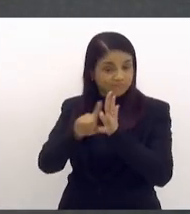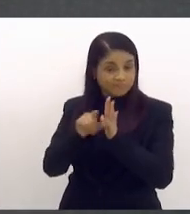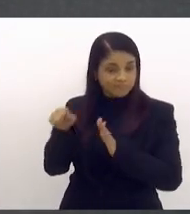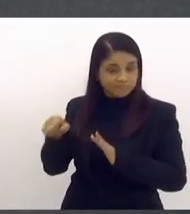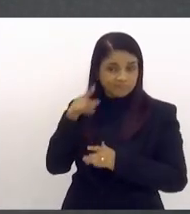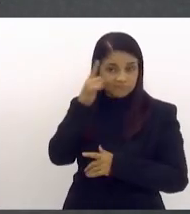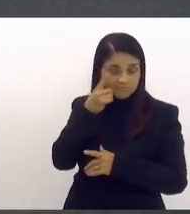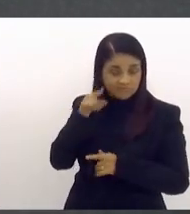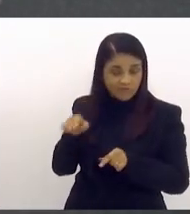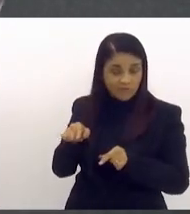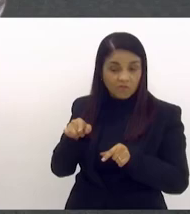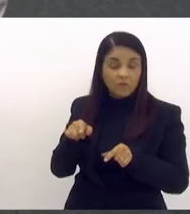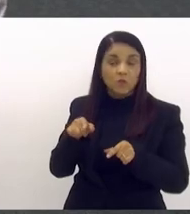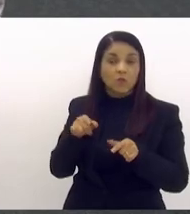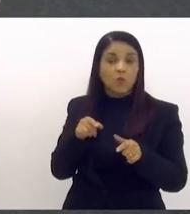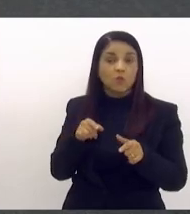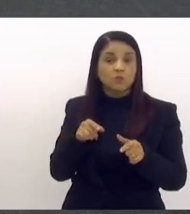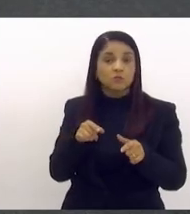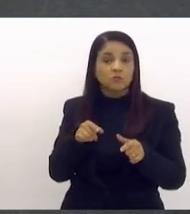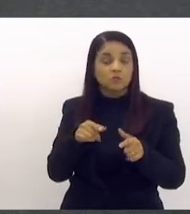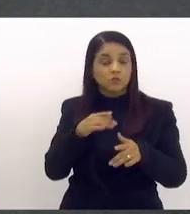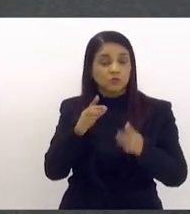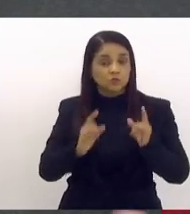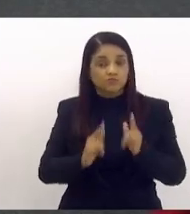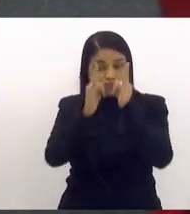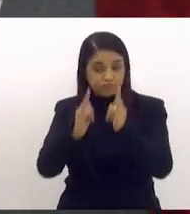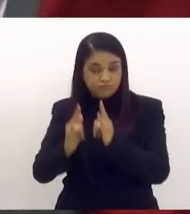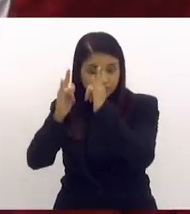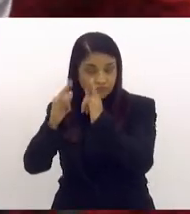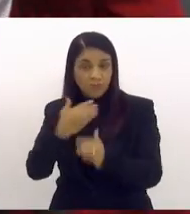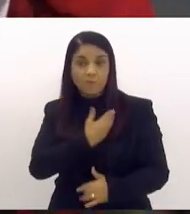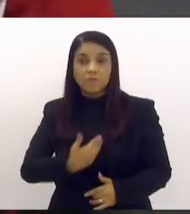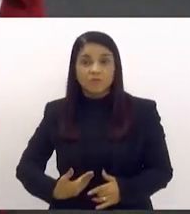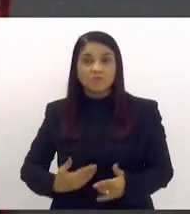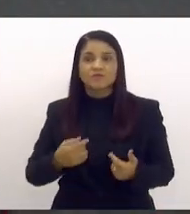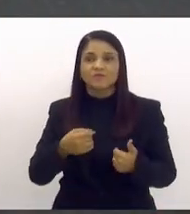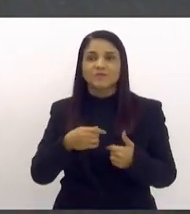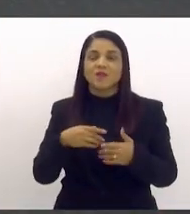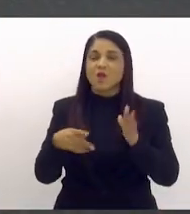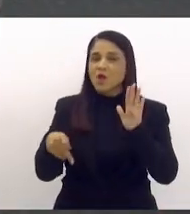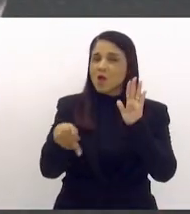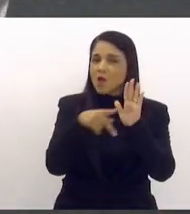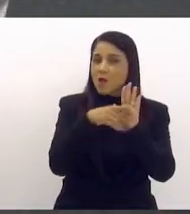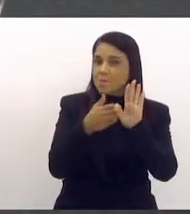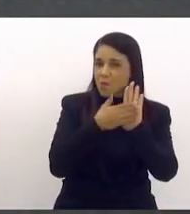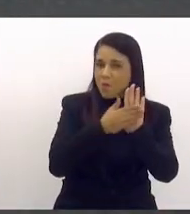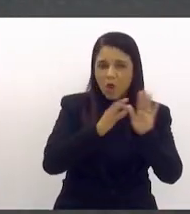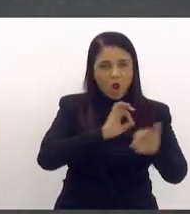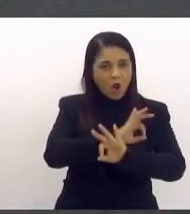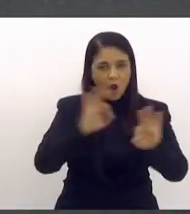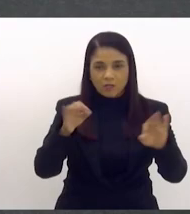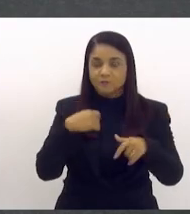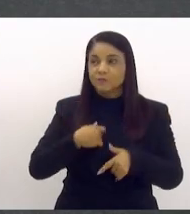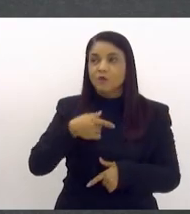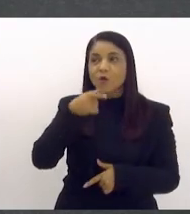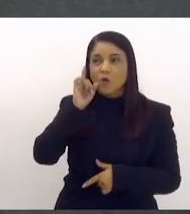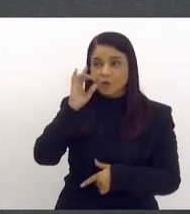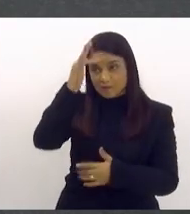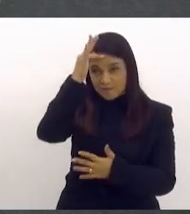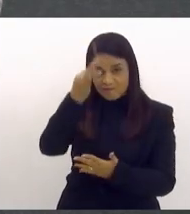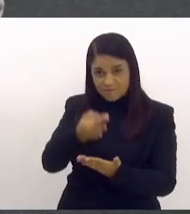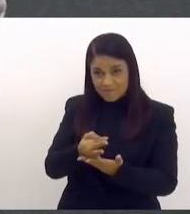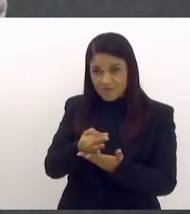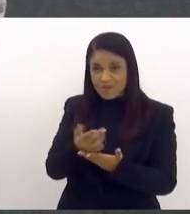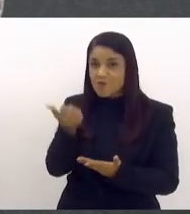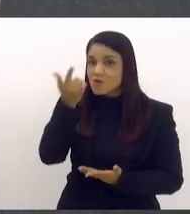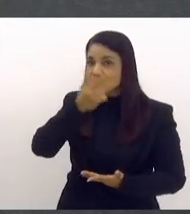amplo. Portanto, é excelente a proposta. Deputada Tia Ju, ontem, na fé, a gente